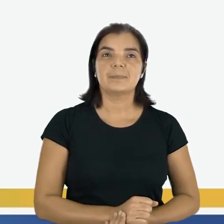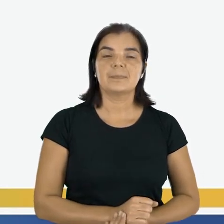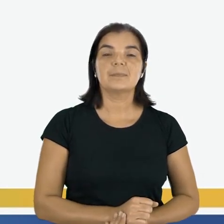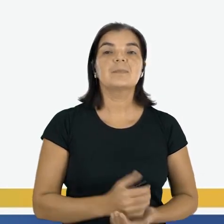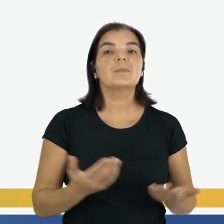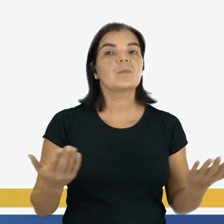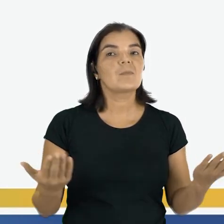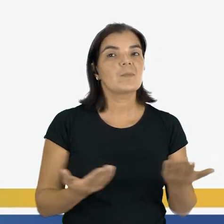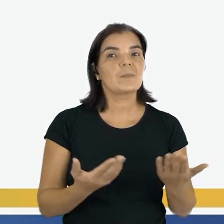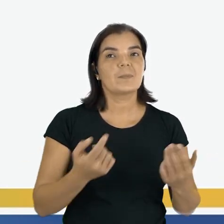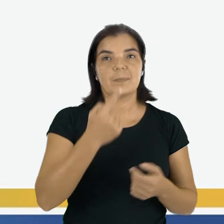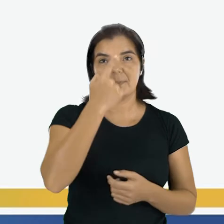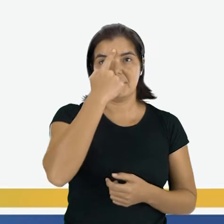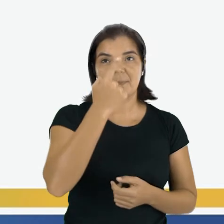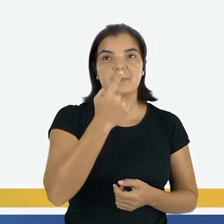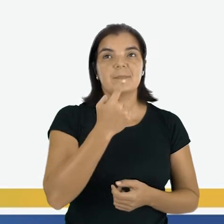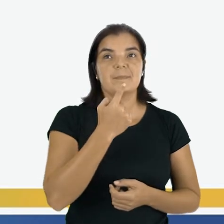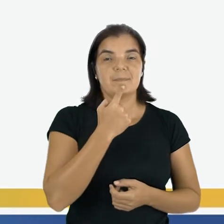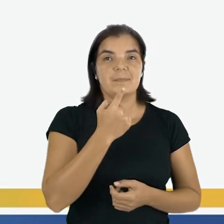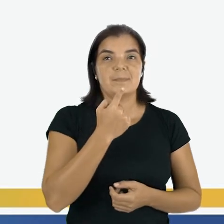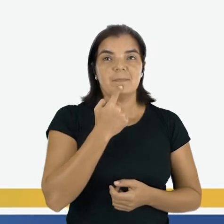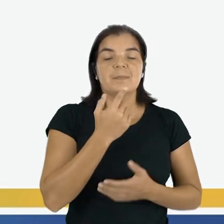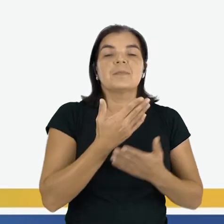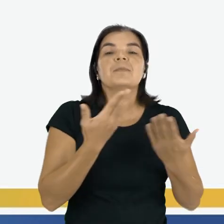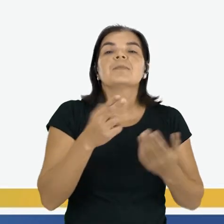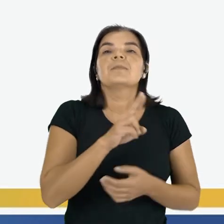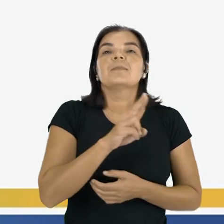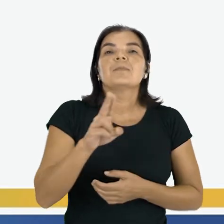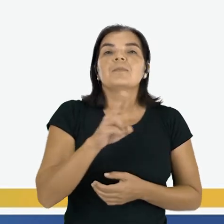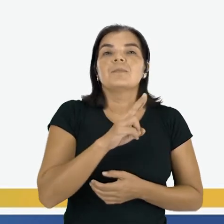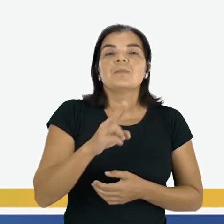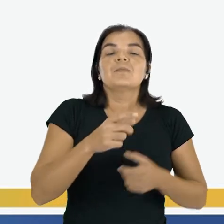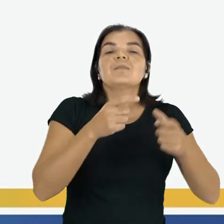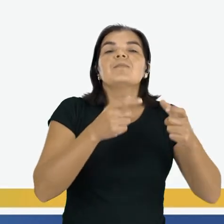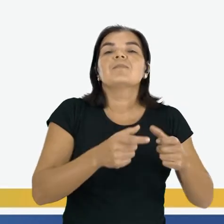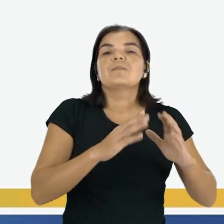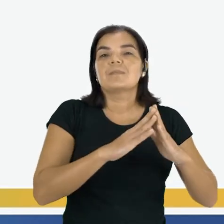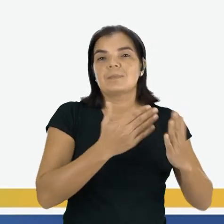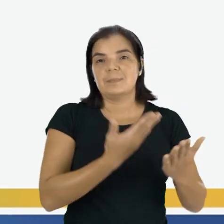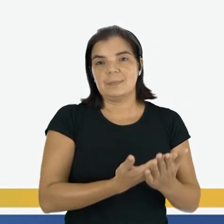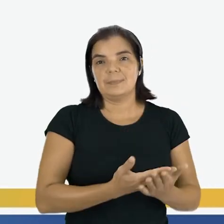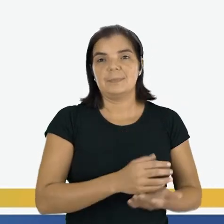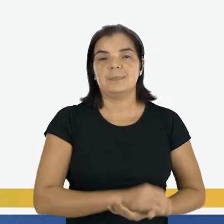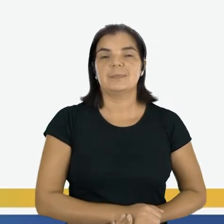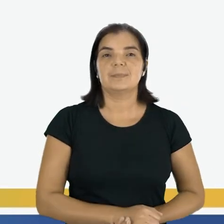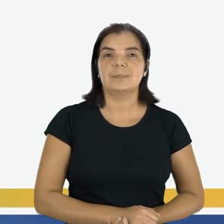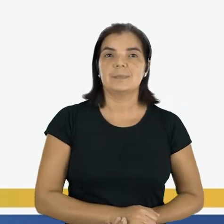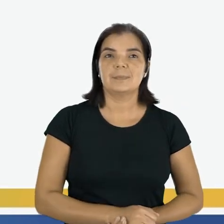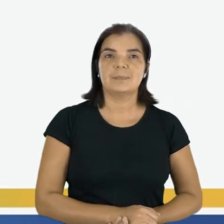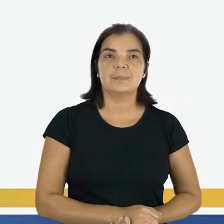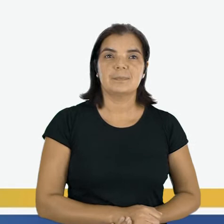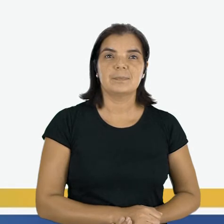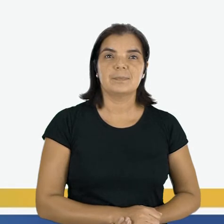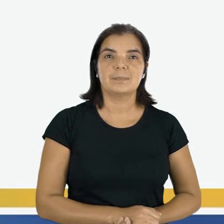Observe a cena. Qual o nome dessa dependência da escola?